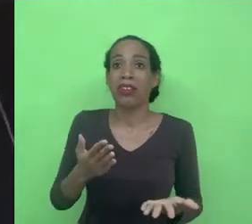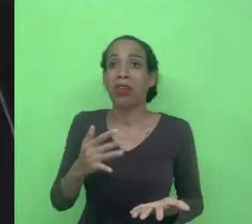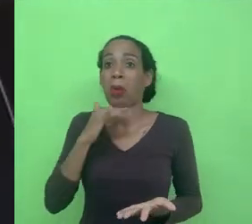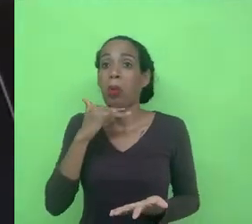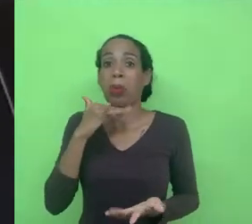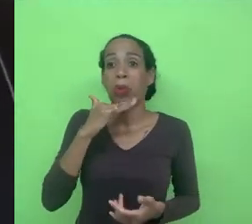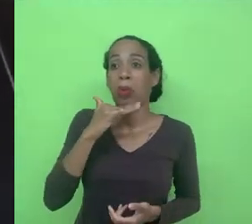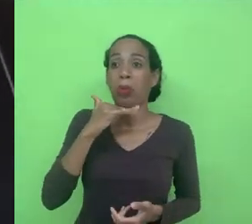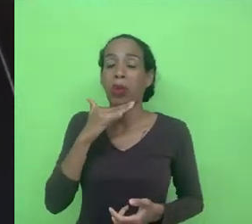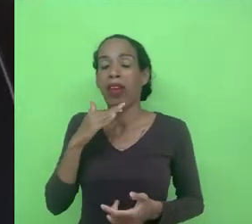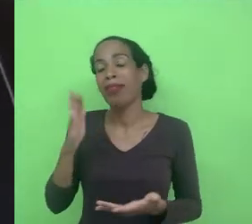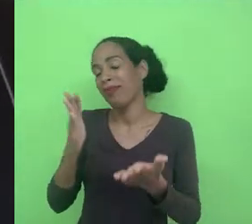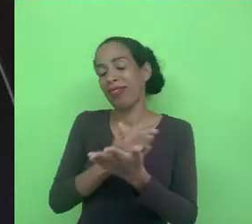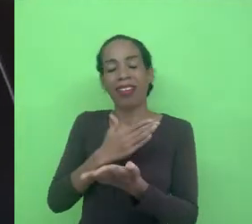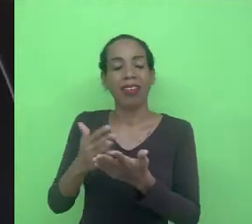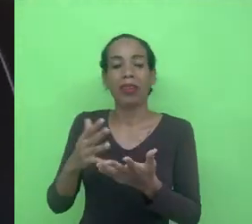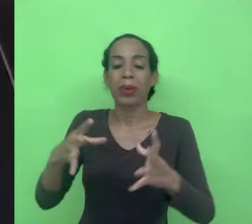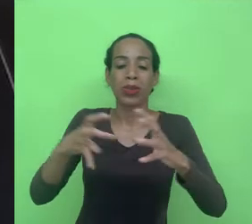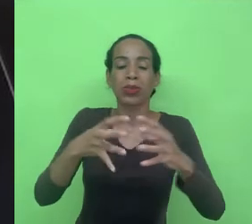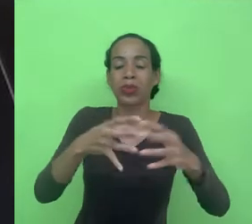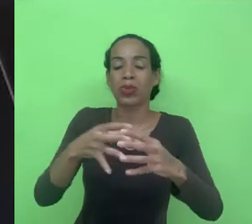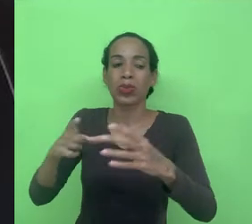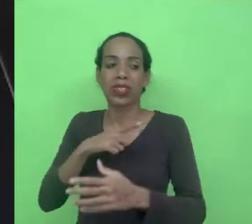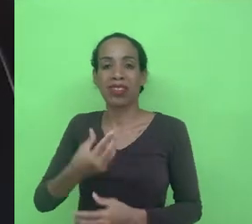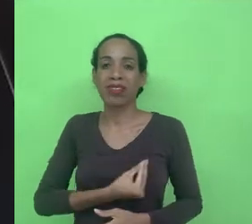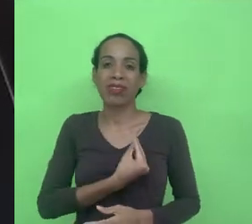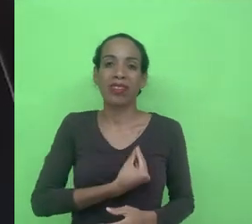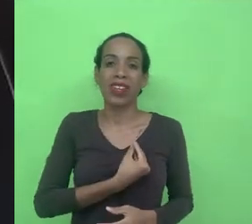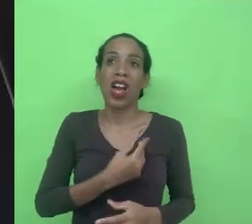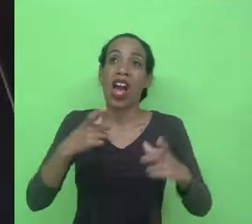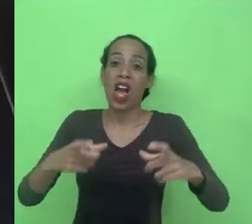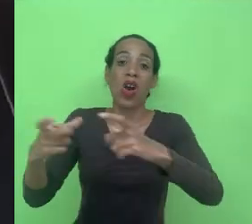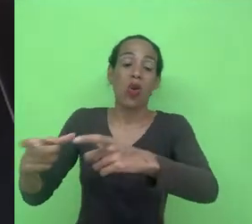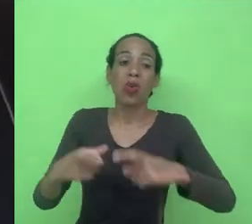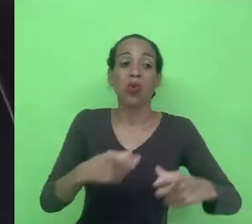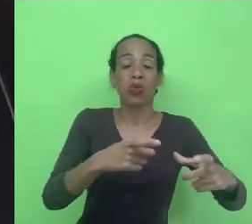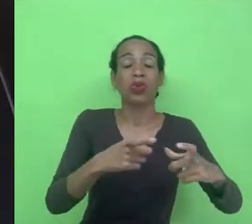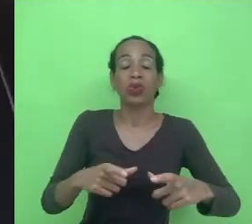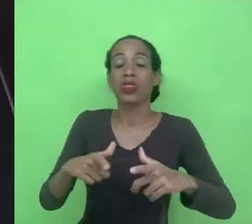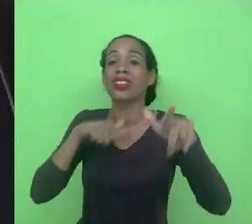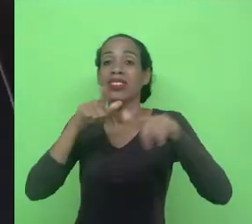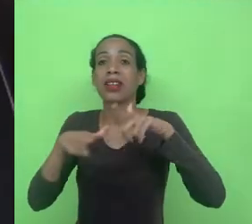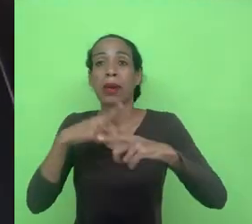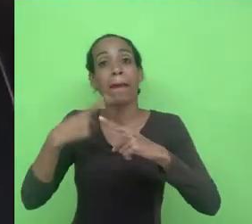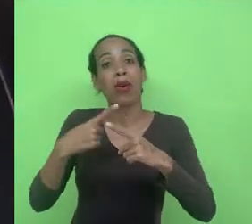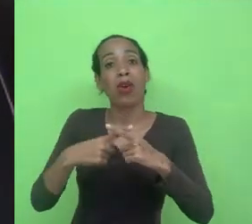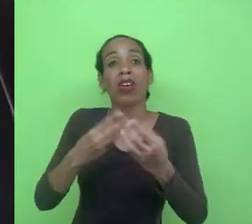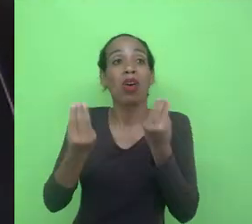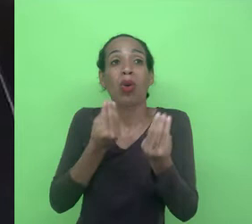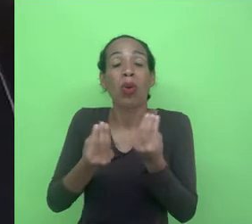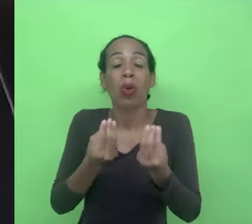acho que tudo vai depender das associações em jogo tudo vai depender onde a tecnologia está funcionando porque e como a tecnologia está funcionando